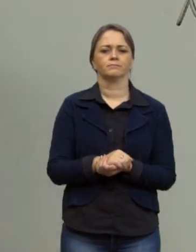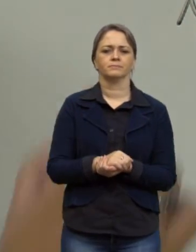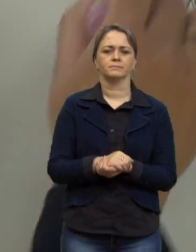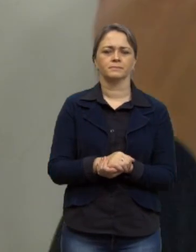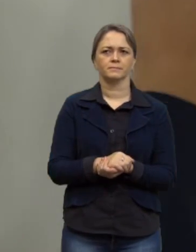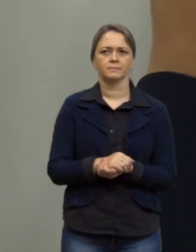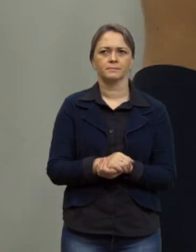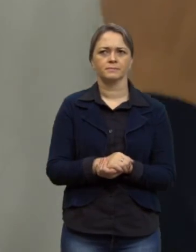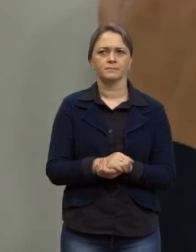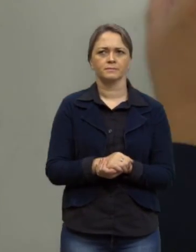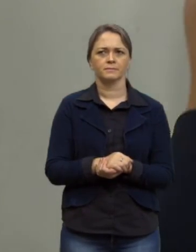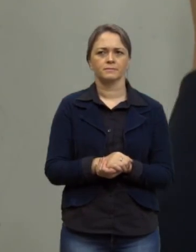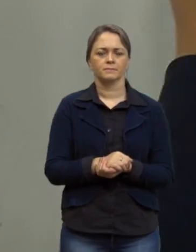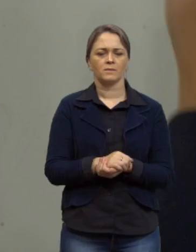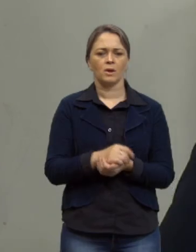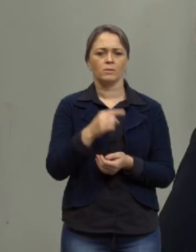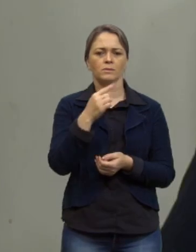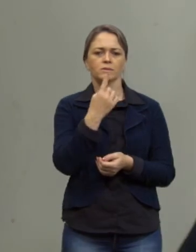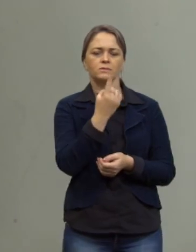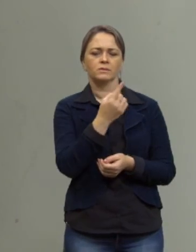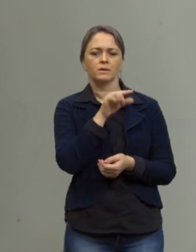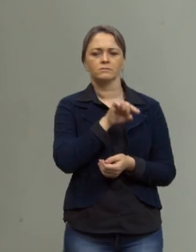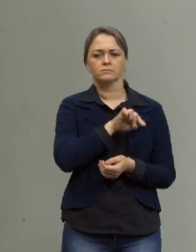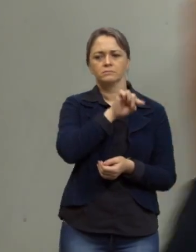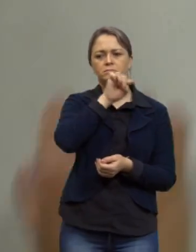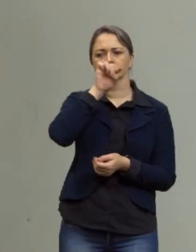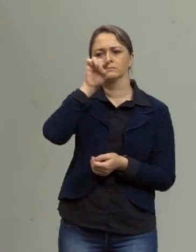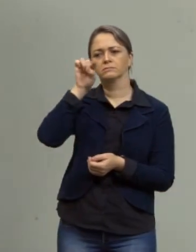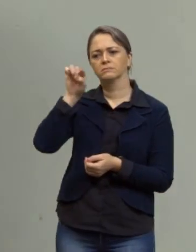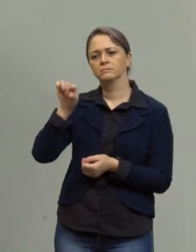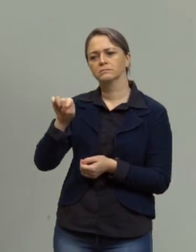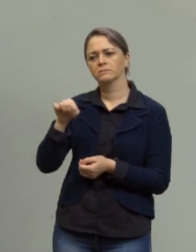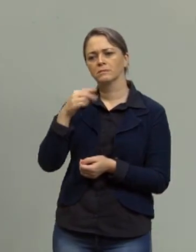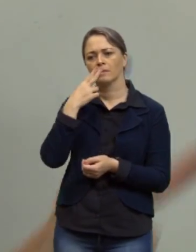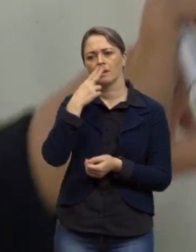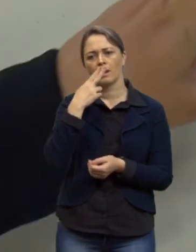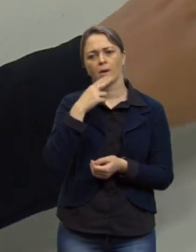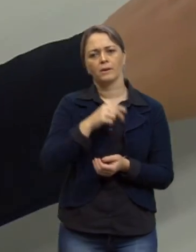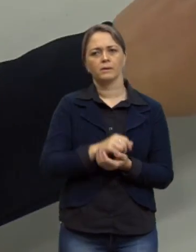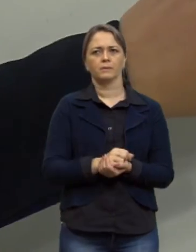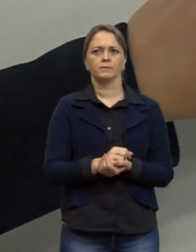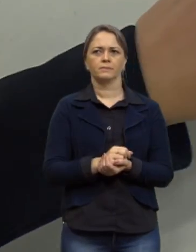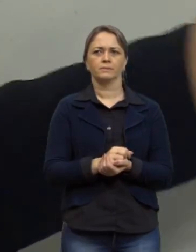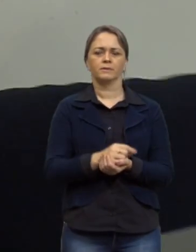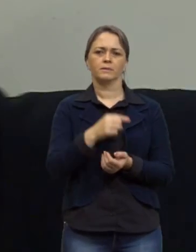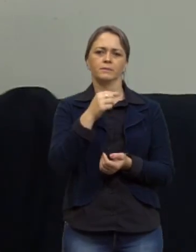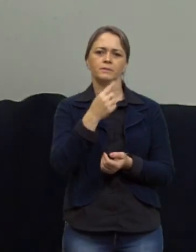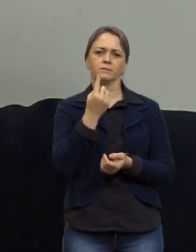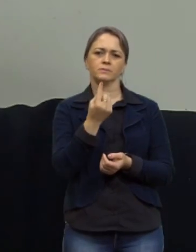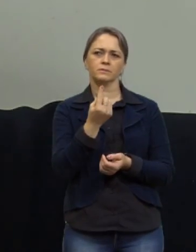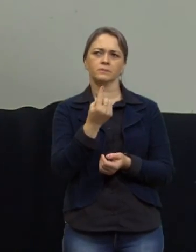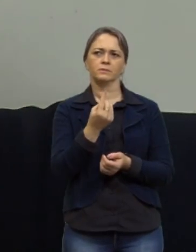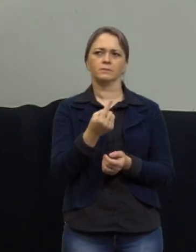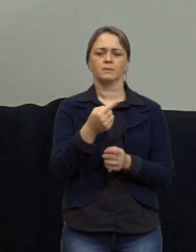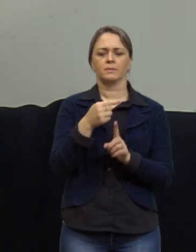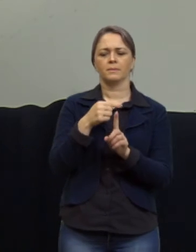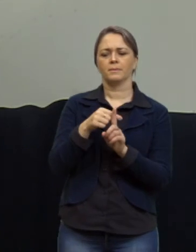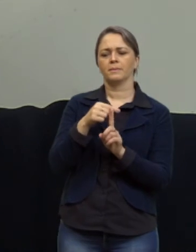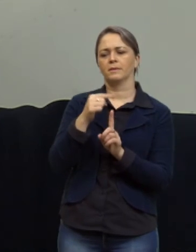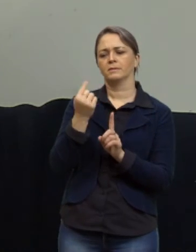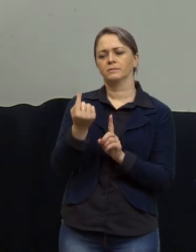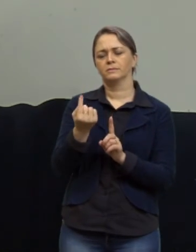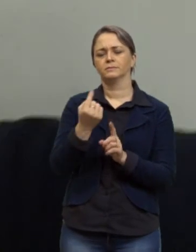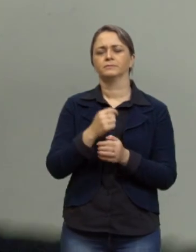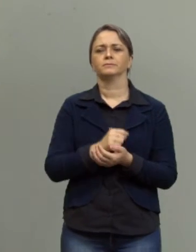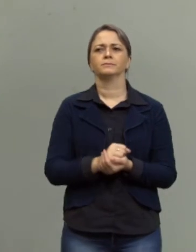este menos 1 eu levei para o outro lado do sinal de igualdade como ele está menos ele tem que sair dali